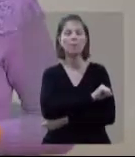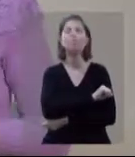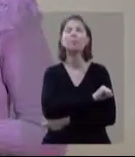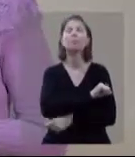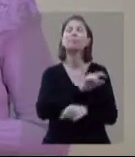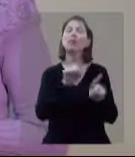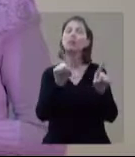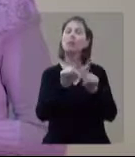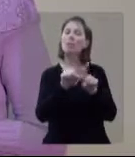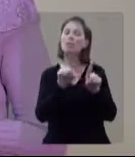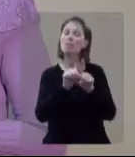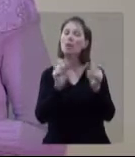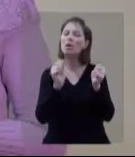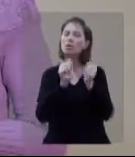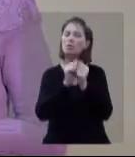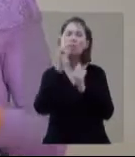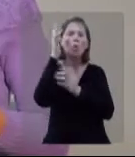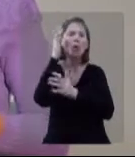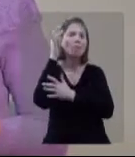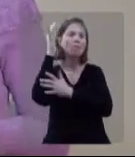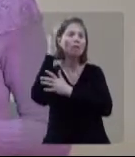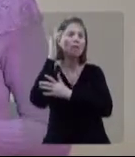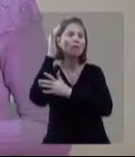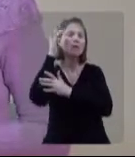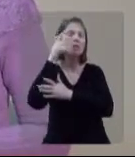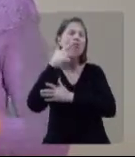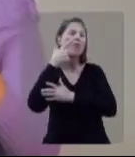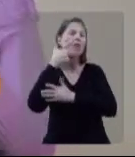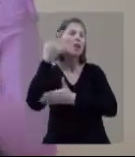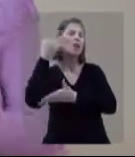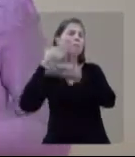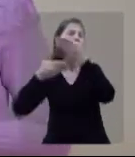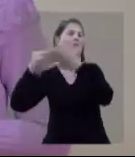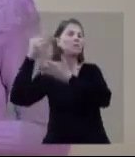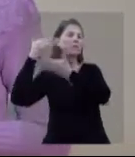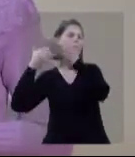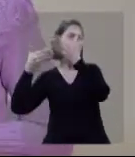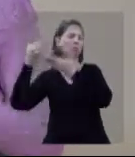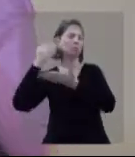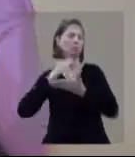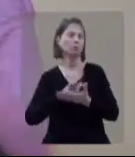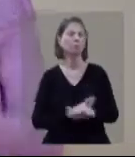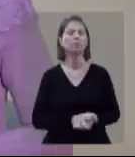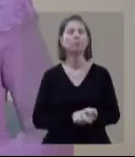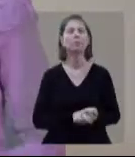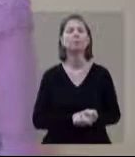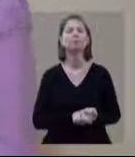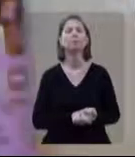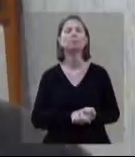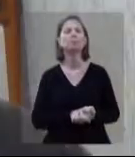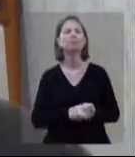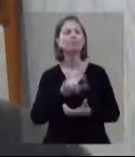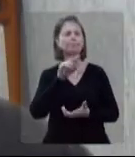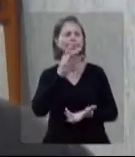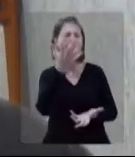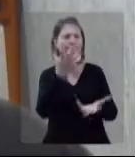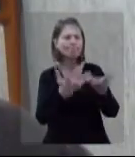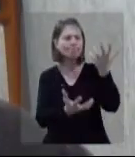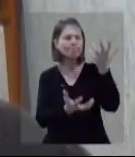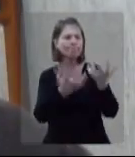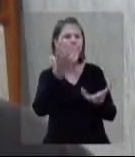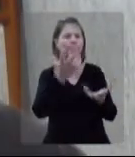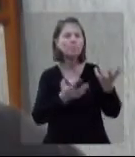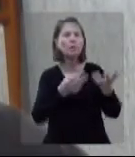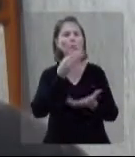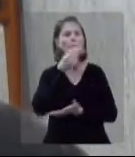ele quer trazer também para você uma reflexão falando aí sobre passado às claras. Confere aí. Esse grande